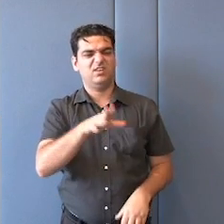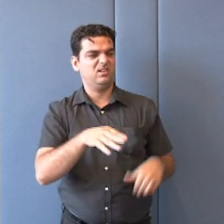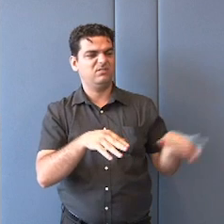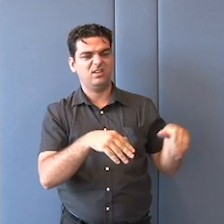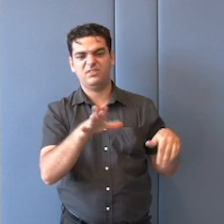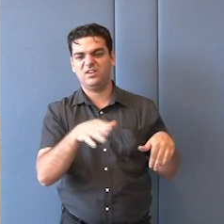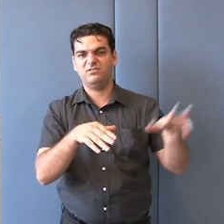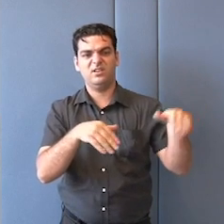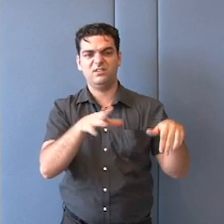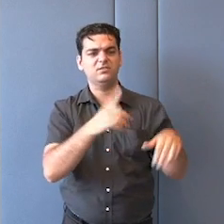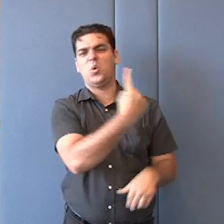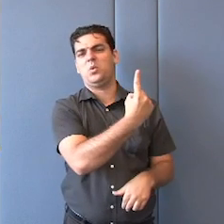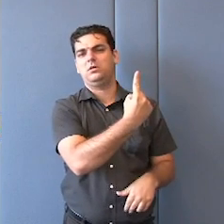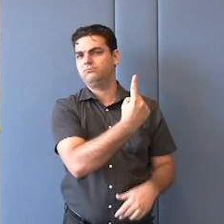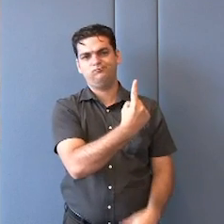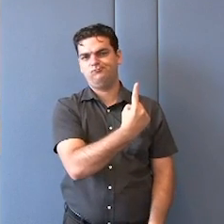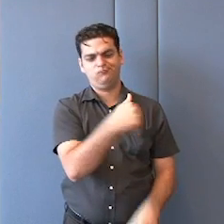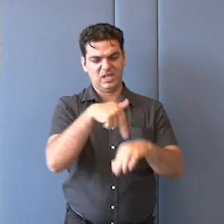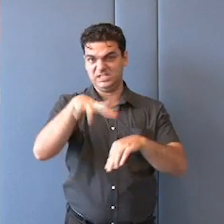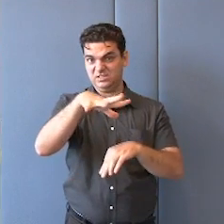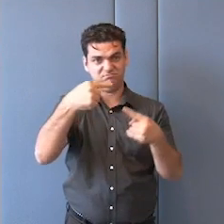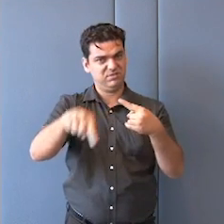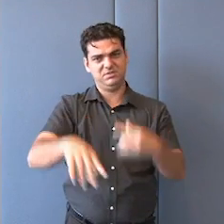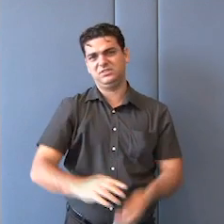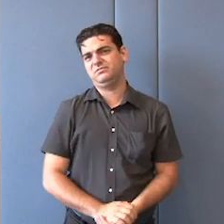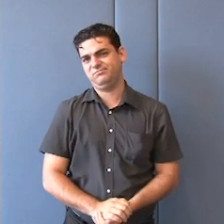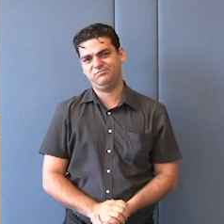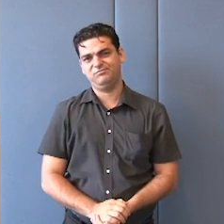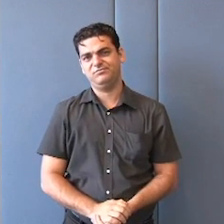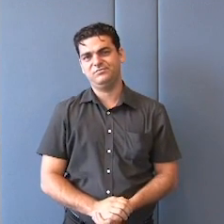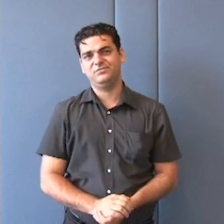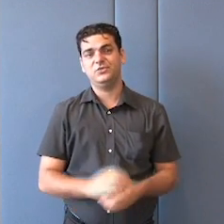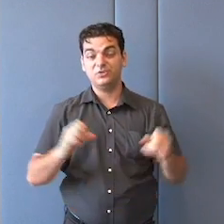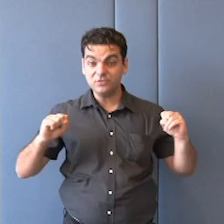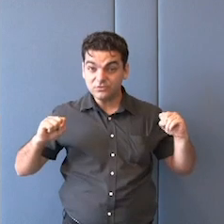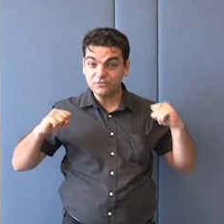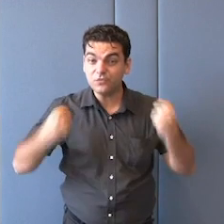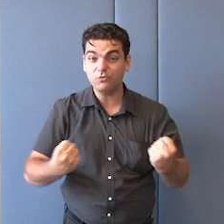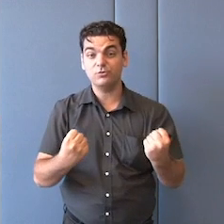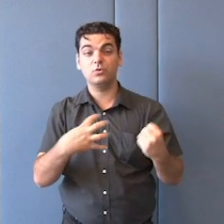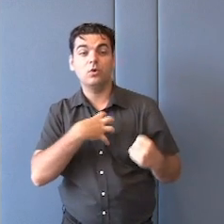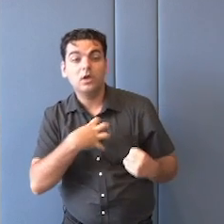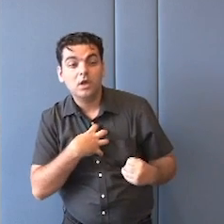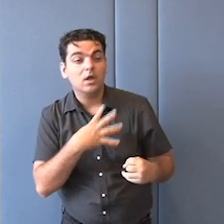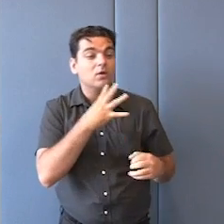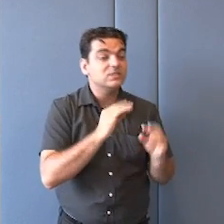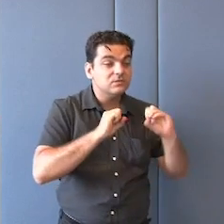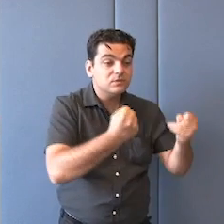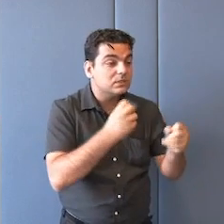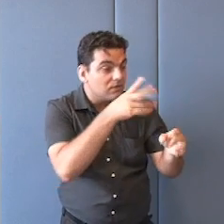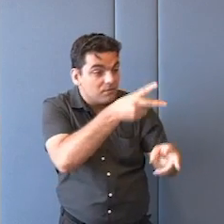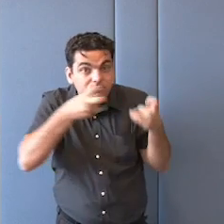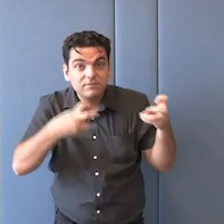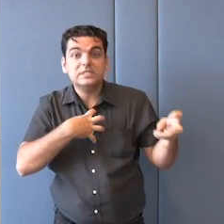não faz sentido falar de nação, se nós não imaginarmos que existe uma unidade profunda de sentimentos e algo que vai